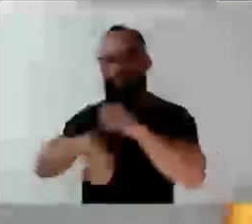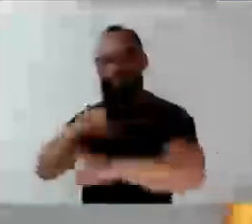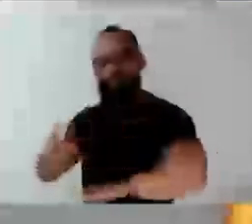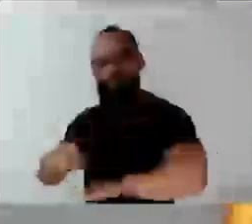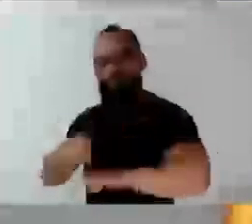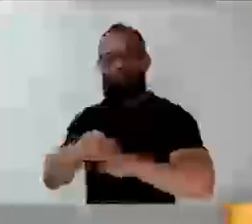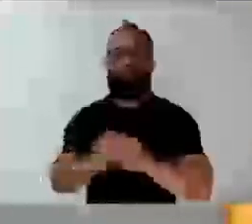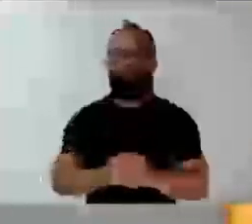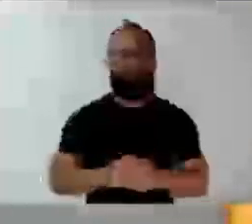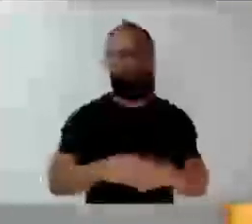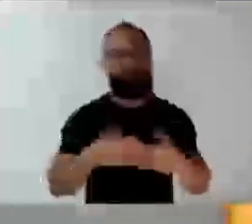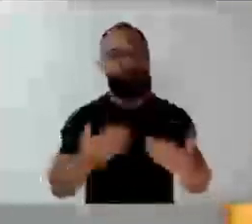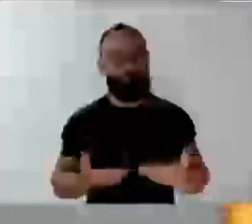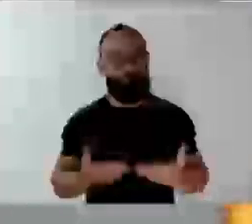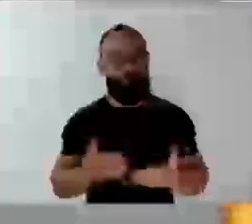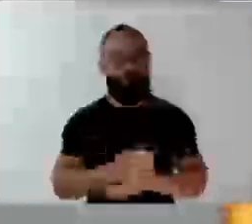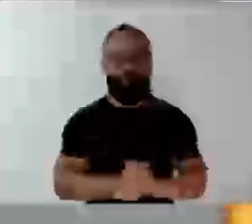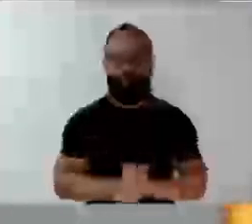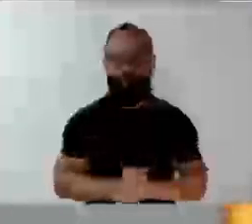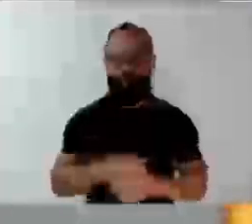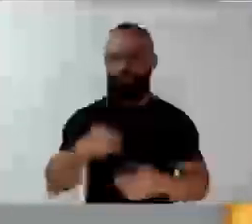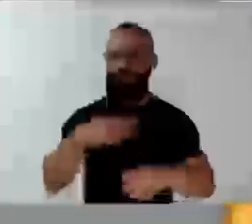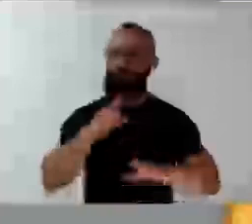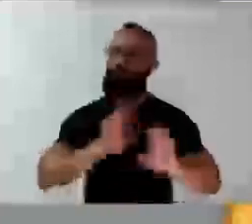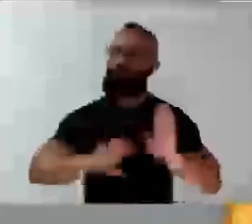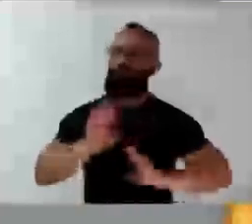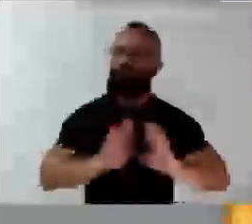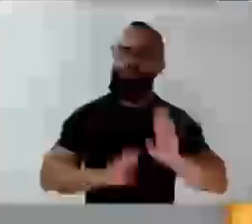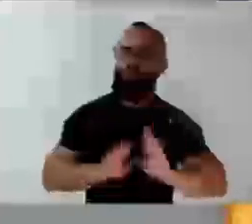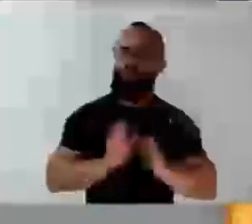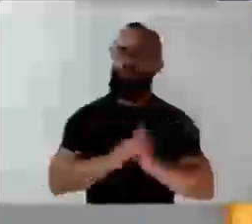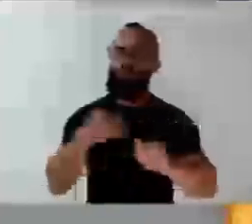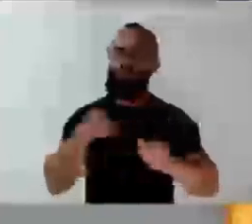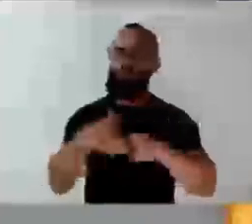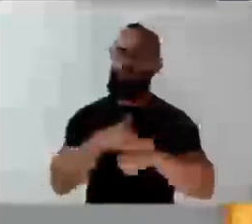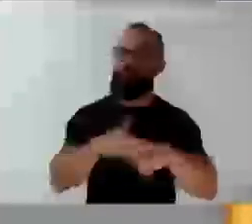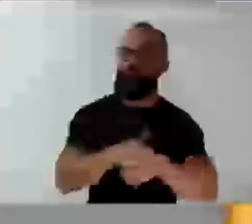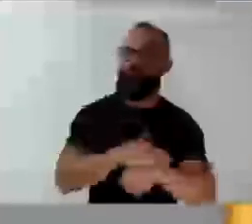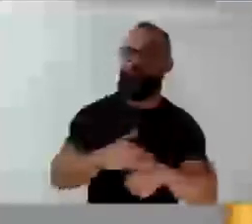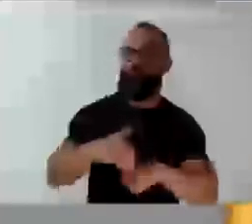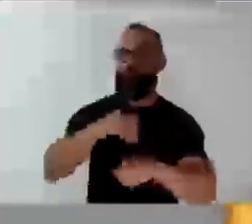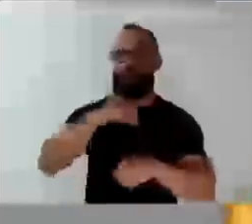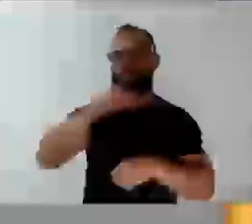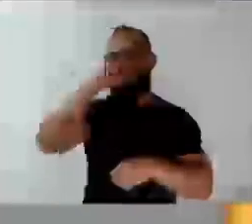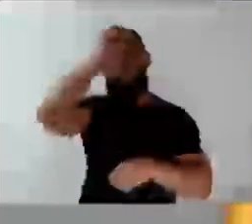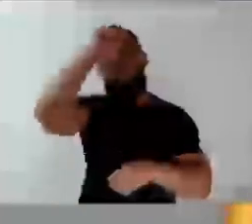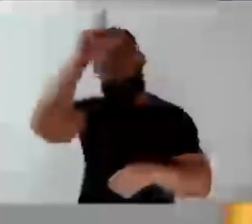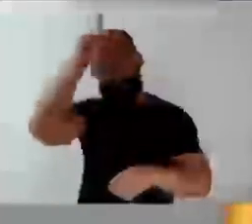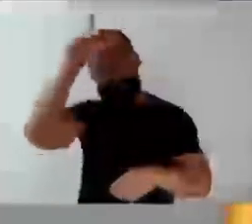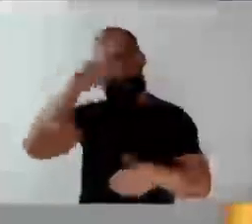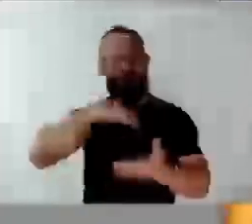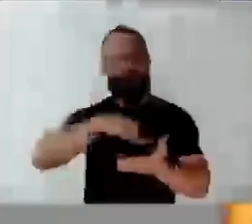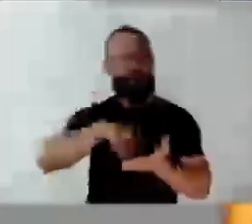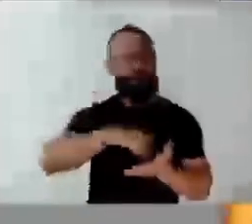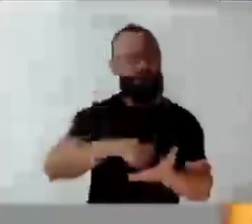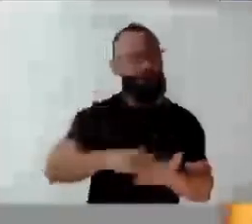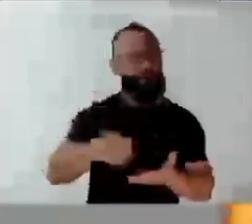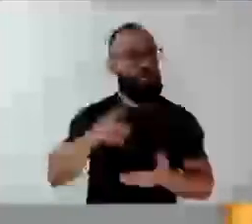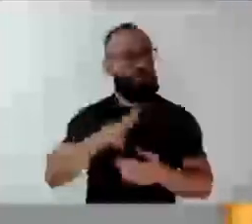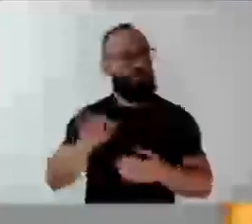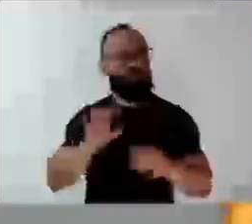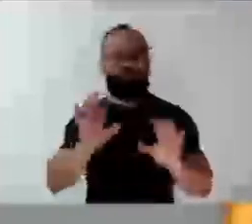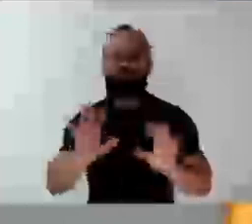Tomei e sempre tomo cuidado de conversar com o prefeito, com o secretário, com a secretária, para a gente, de fato, saber o que está